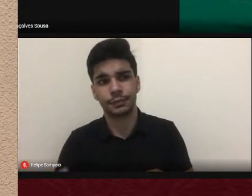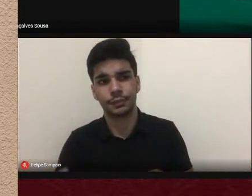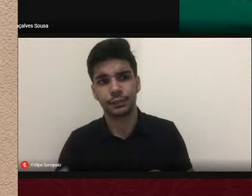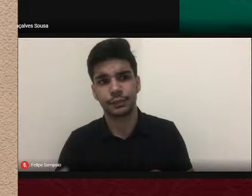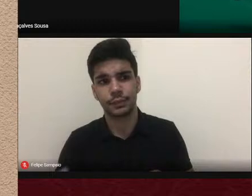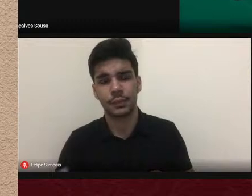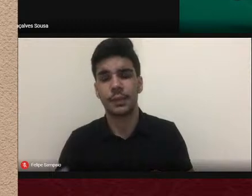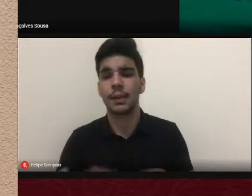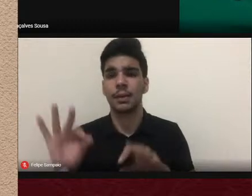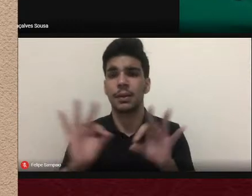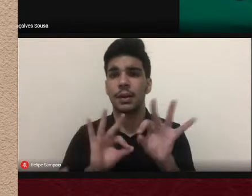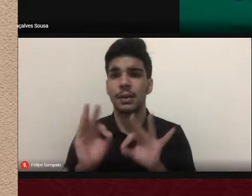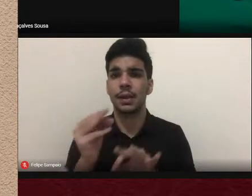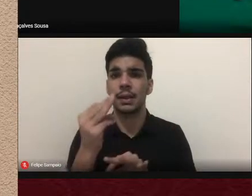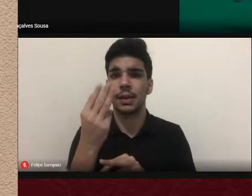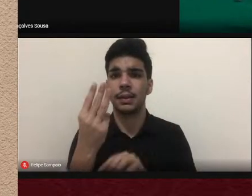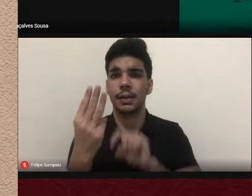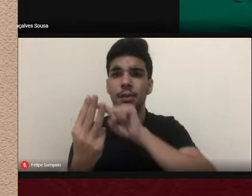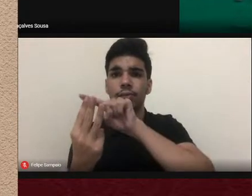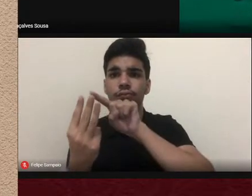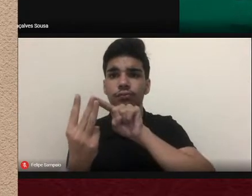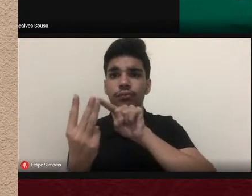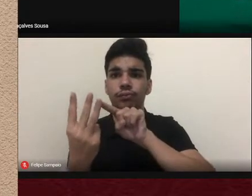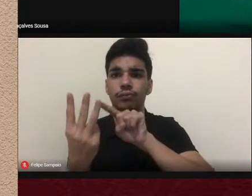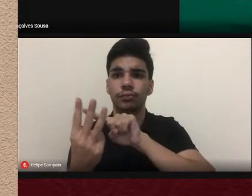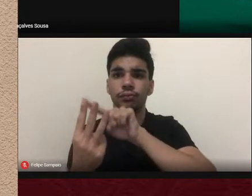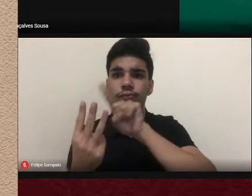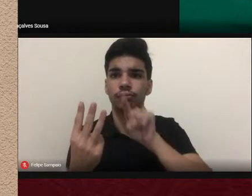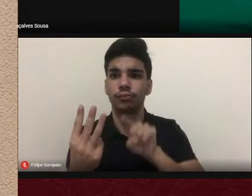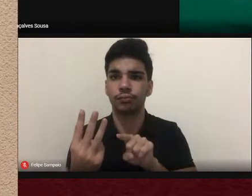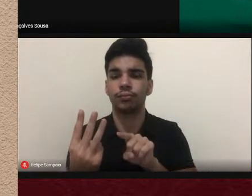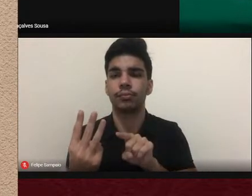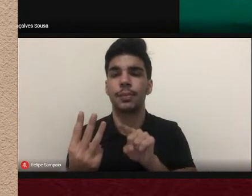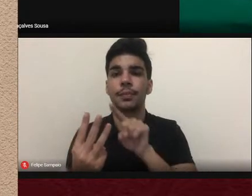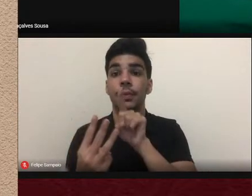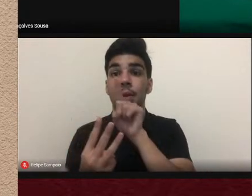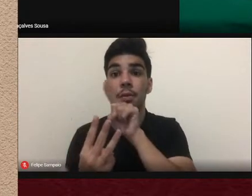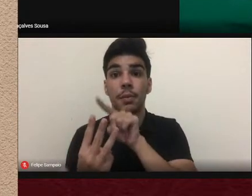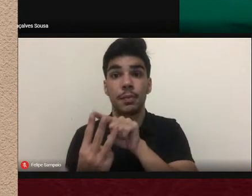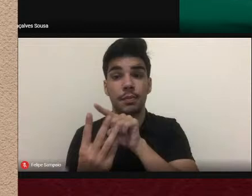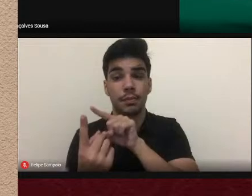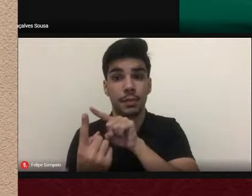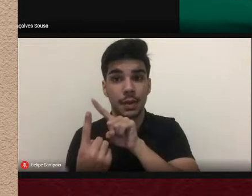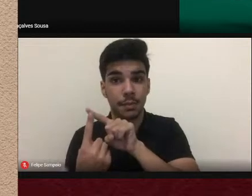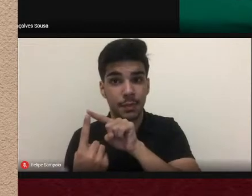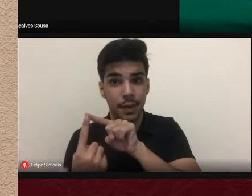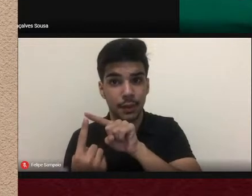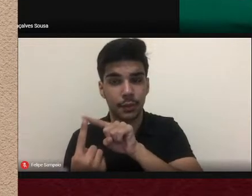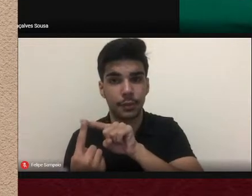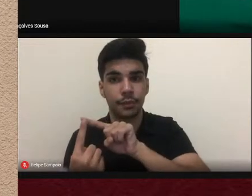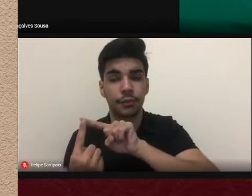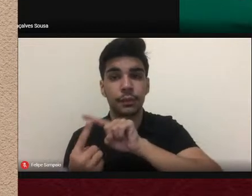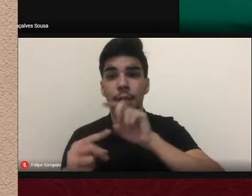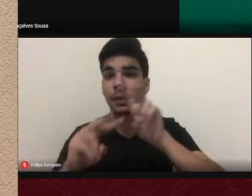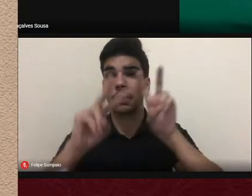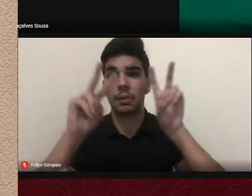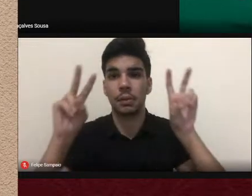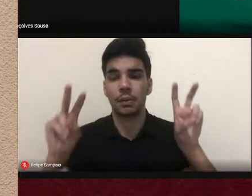em três eixos temáticos estruturantes o primeiro eixo intitulado sobre